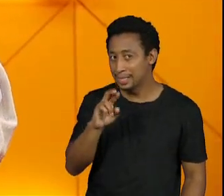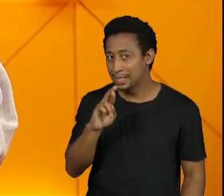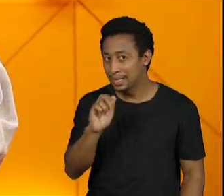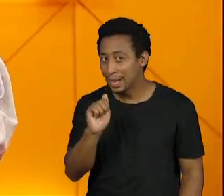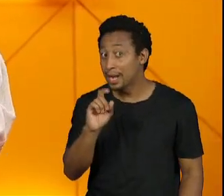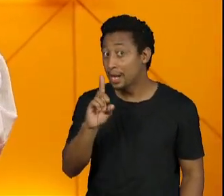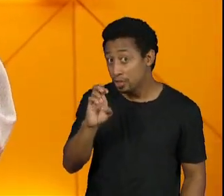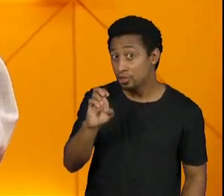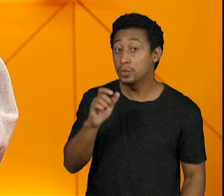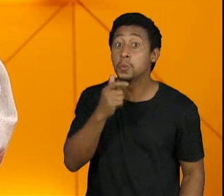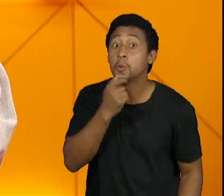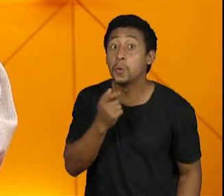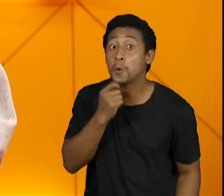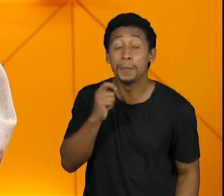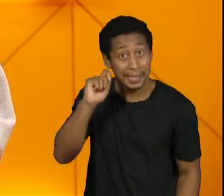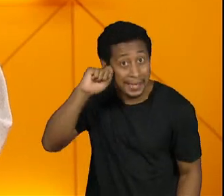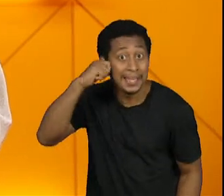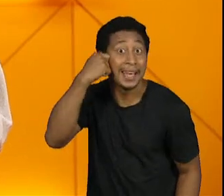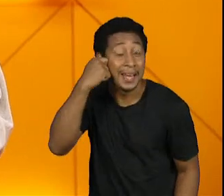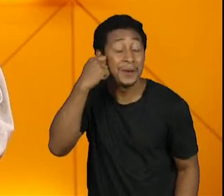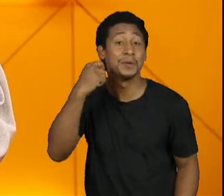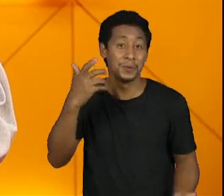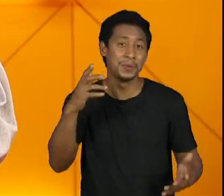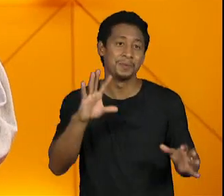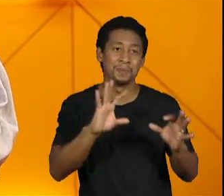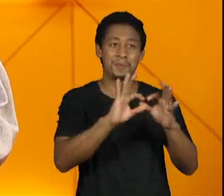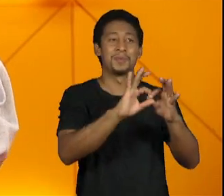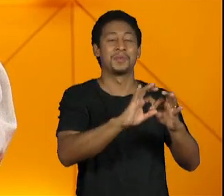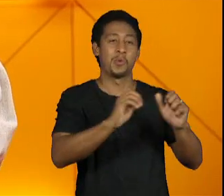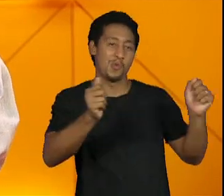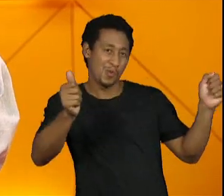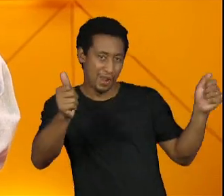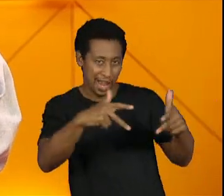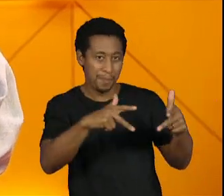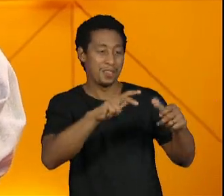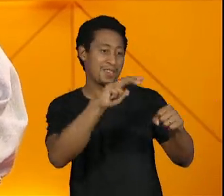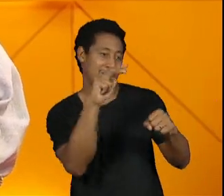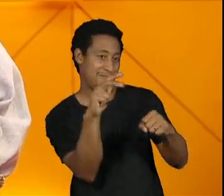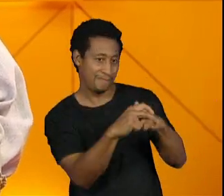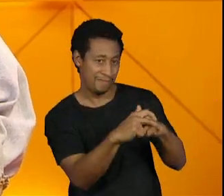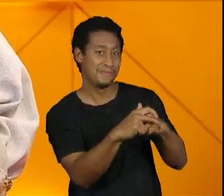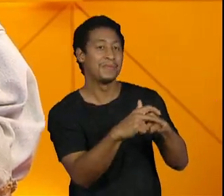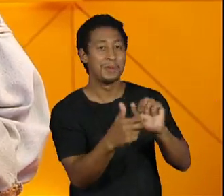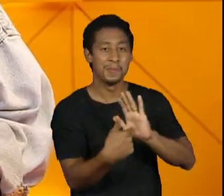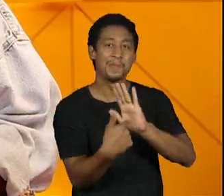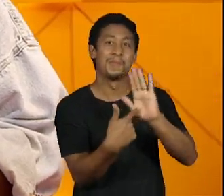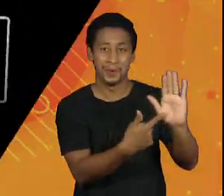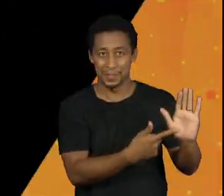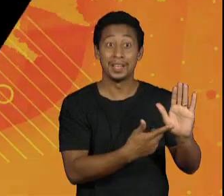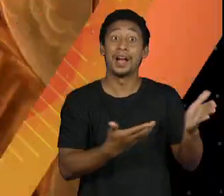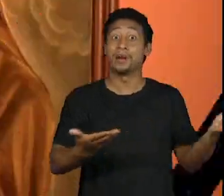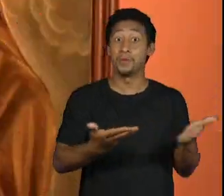amarelo do rapper Emicida Mário agora é o foco de uma exposição no Museu Afro Brasil